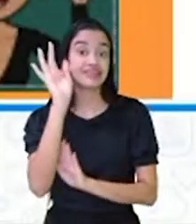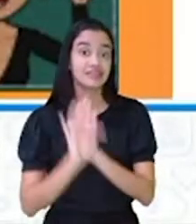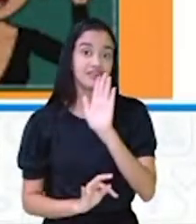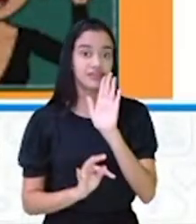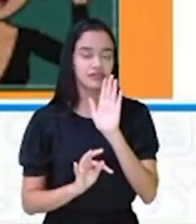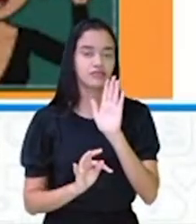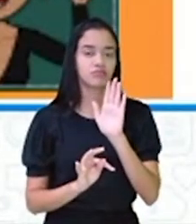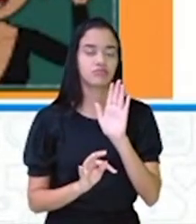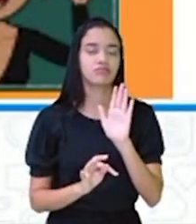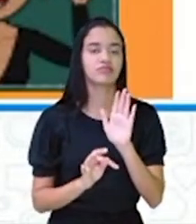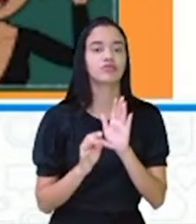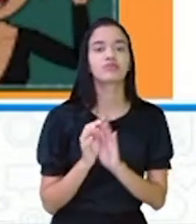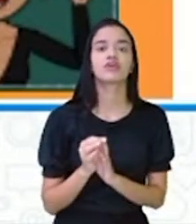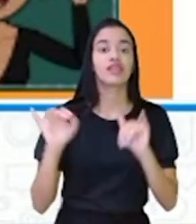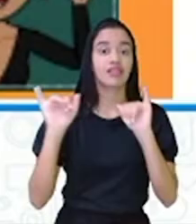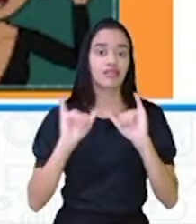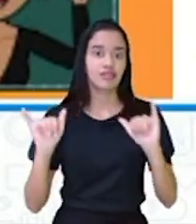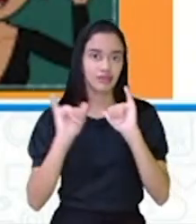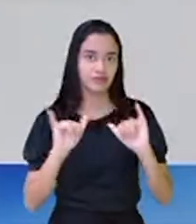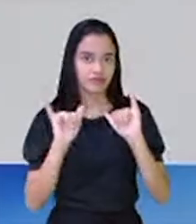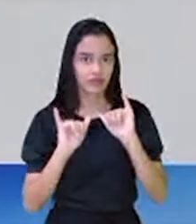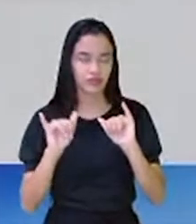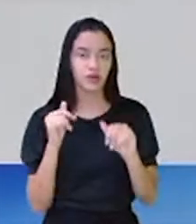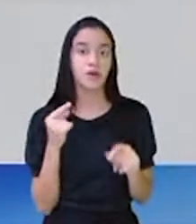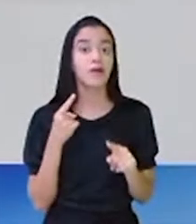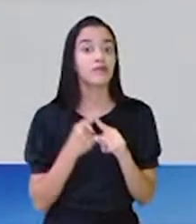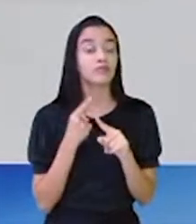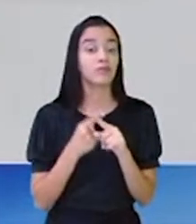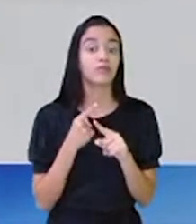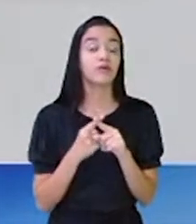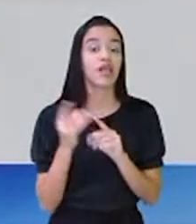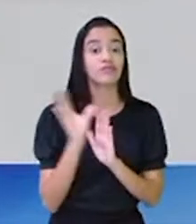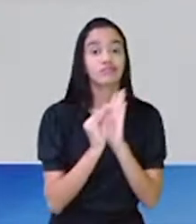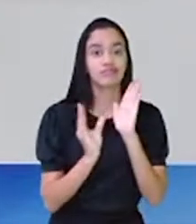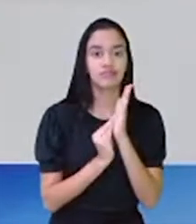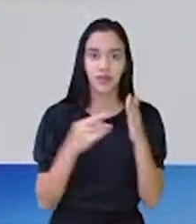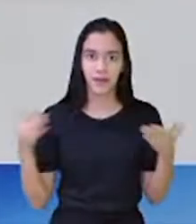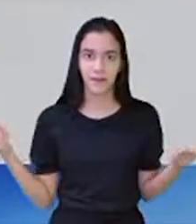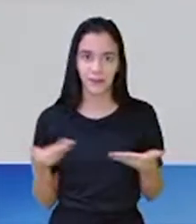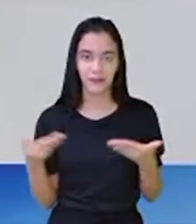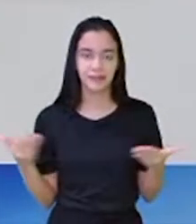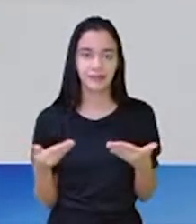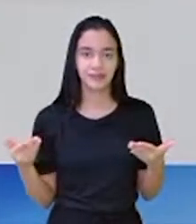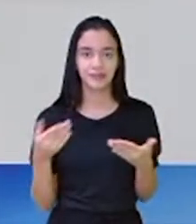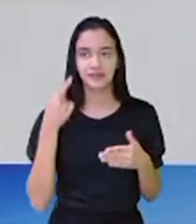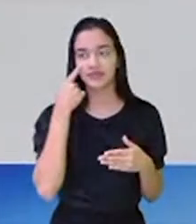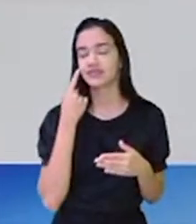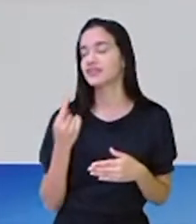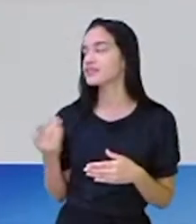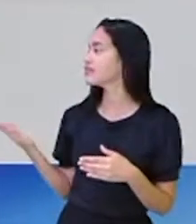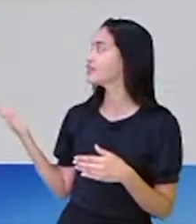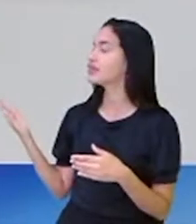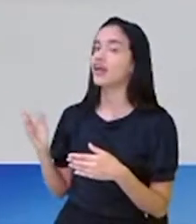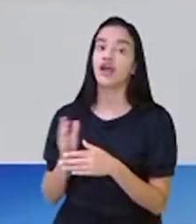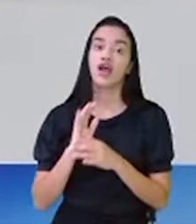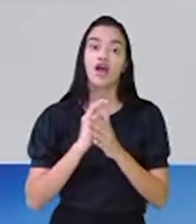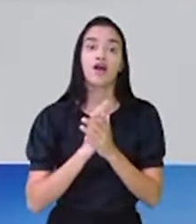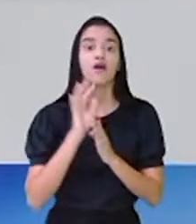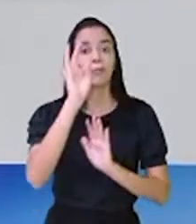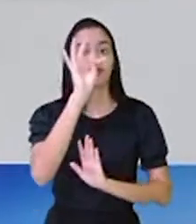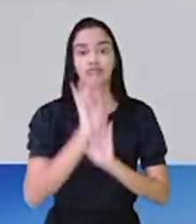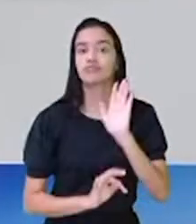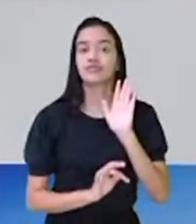científica. Então, se liga aí, porque esse é o nosso conteúdo de hoje. O que é um texto de divulgação